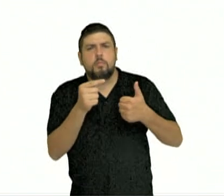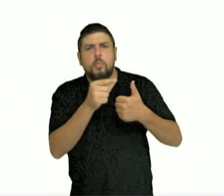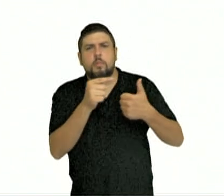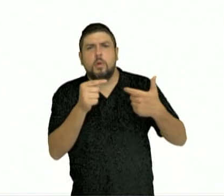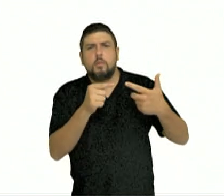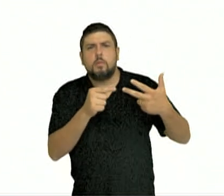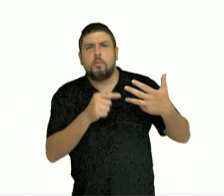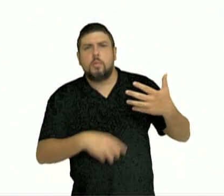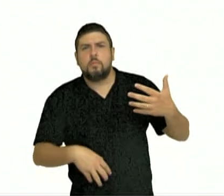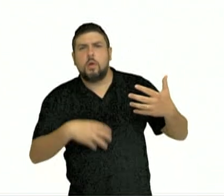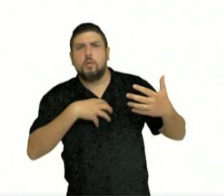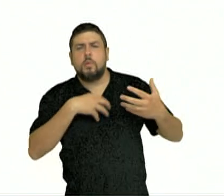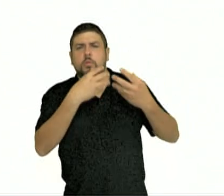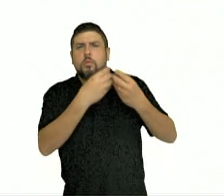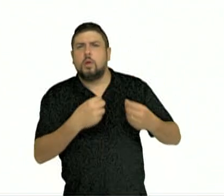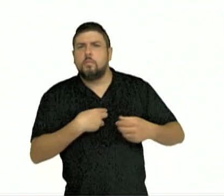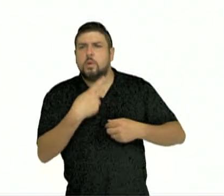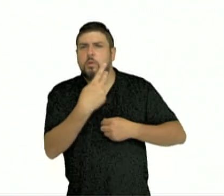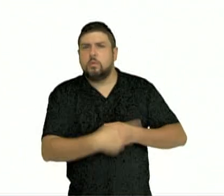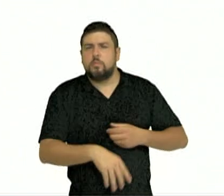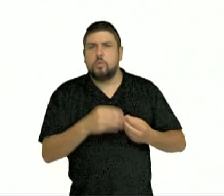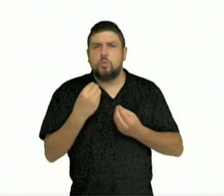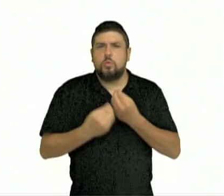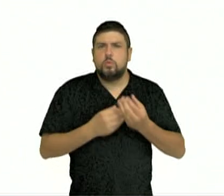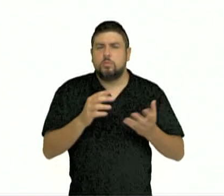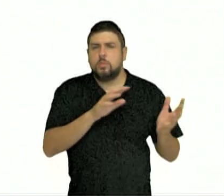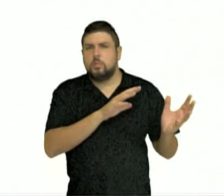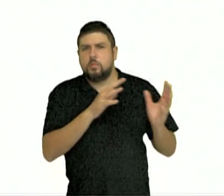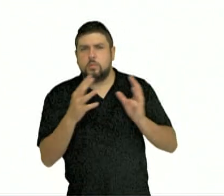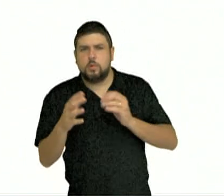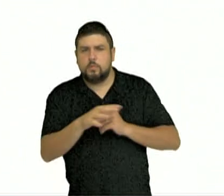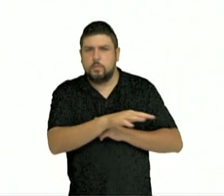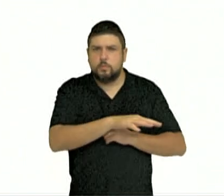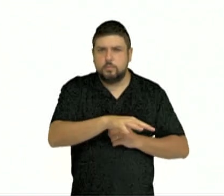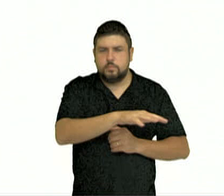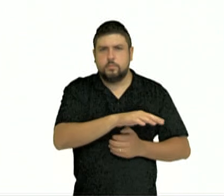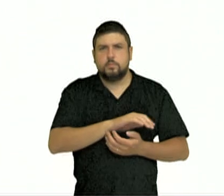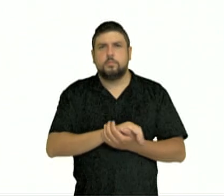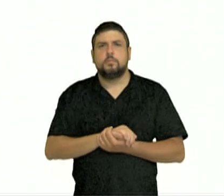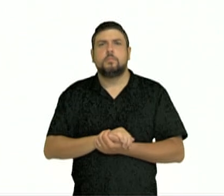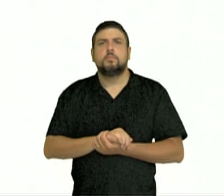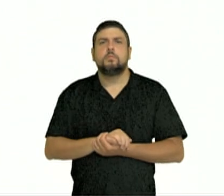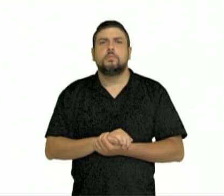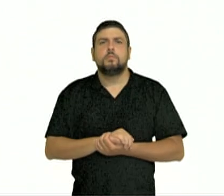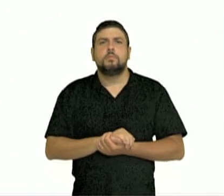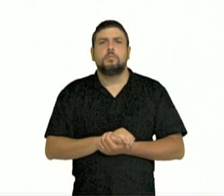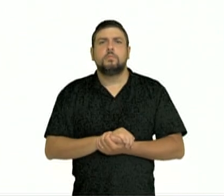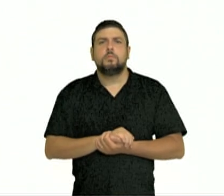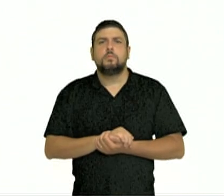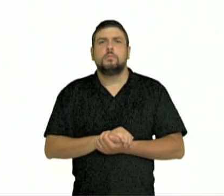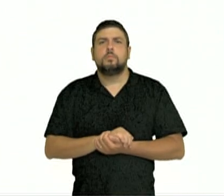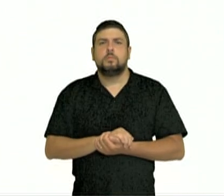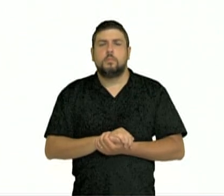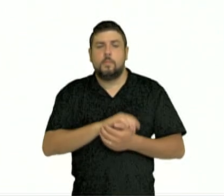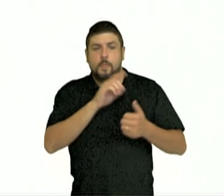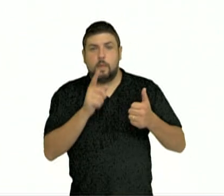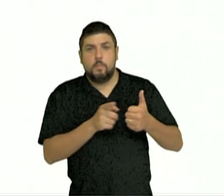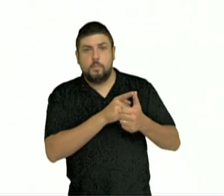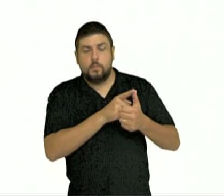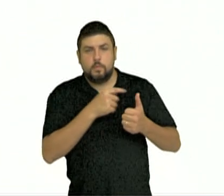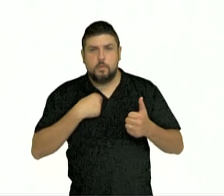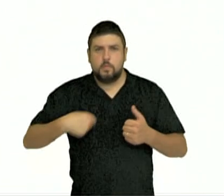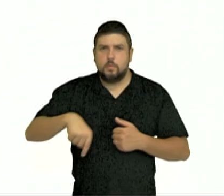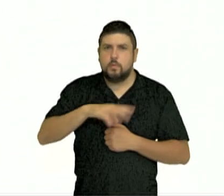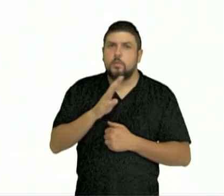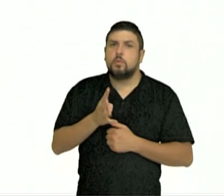essenciais para determinar as condições do clima de uma determinada localidade. E o primeiro elemento que a gente vai conhecer